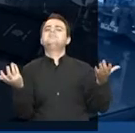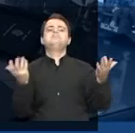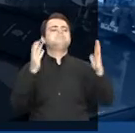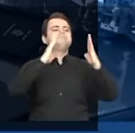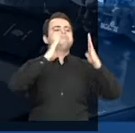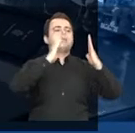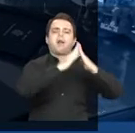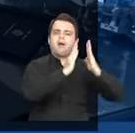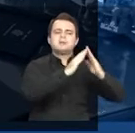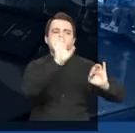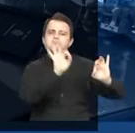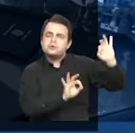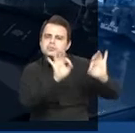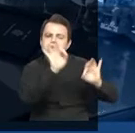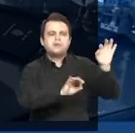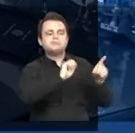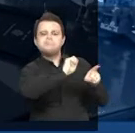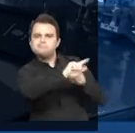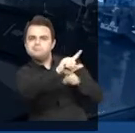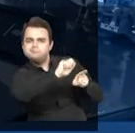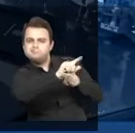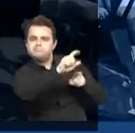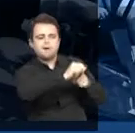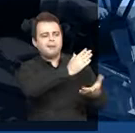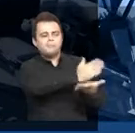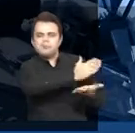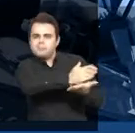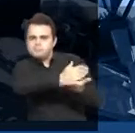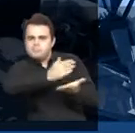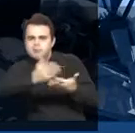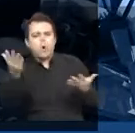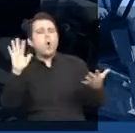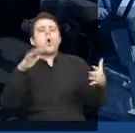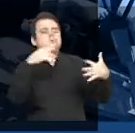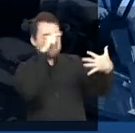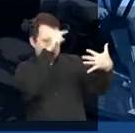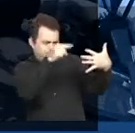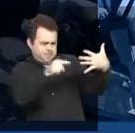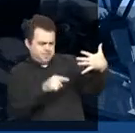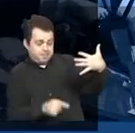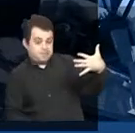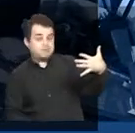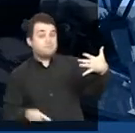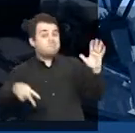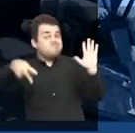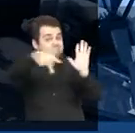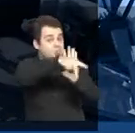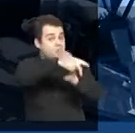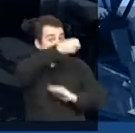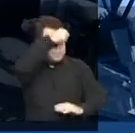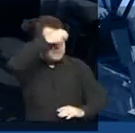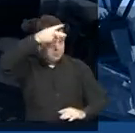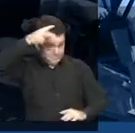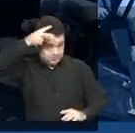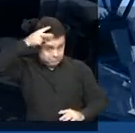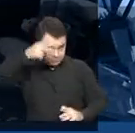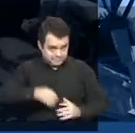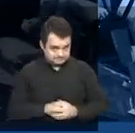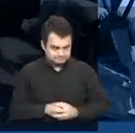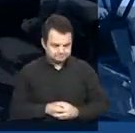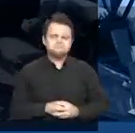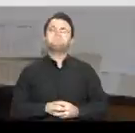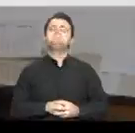prestações e mensalidades dos projetos habitacionais ou qualquer outro valor cobrado pela administração pública direta e